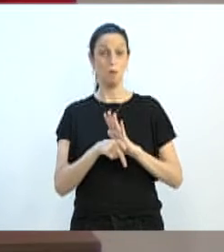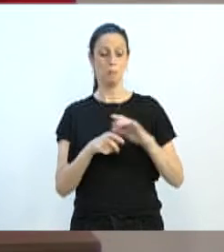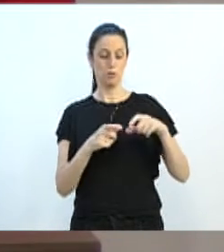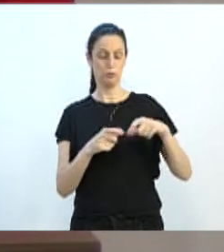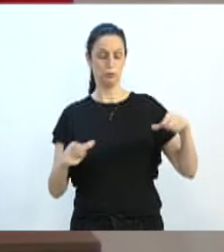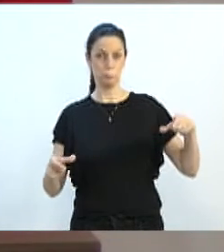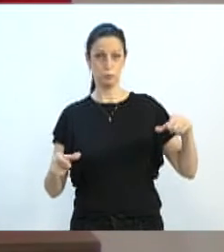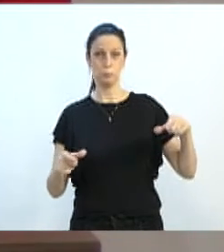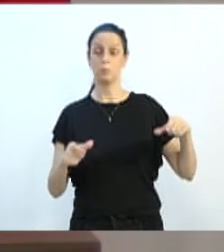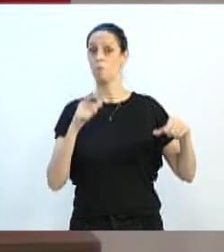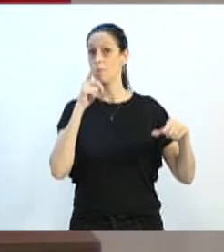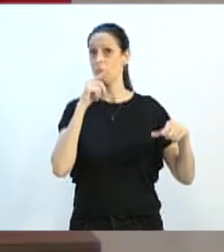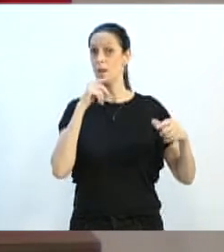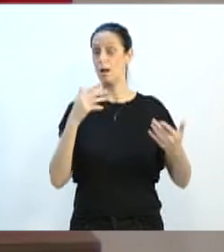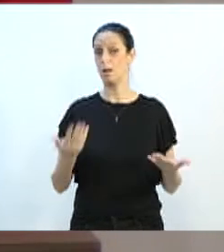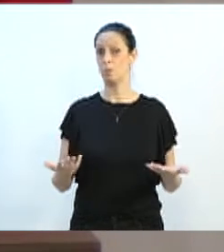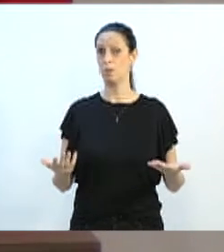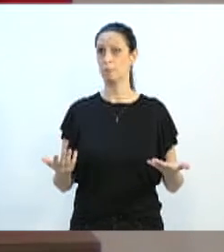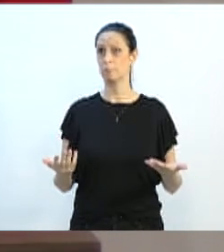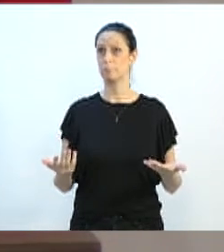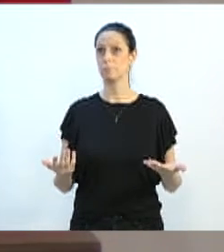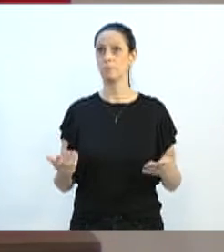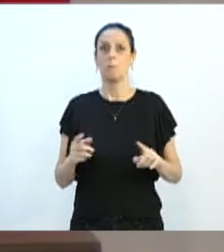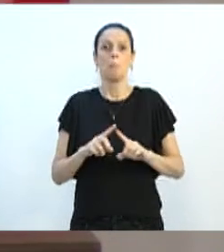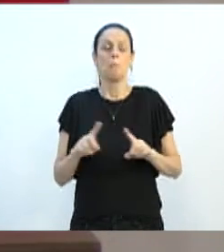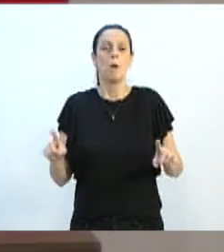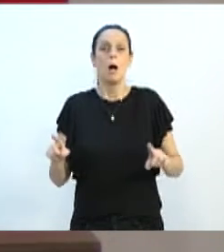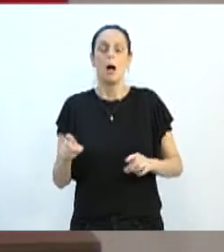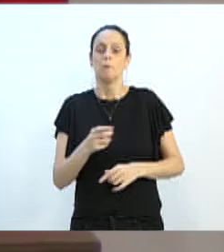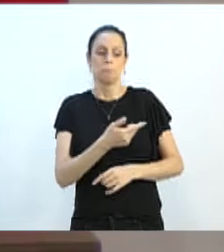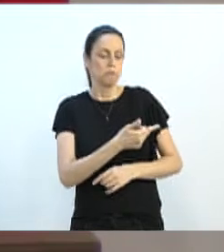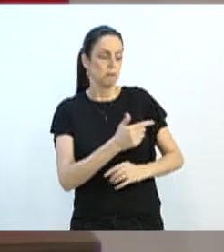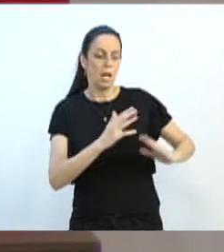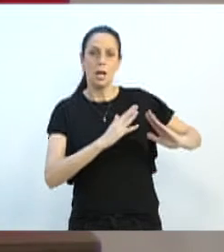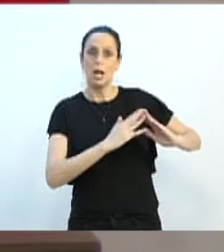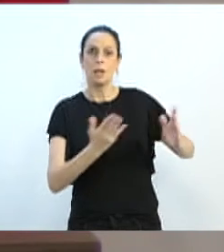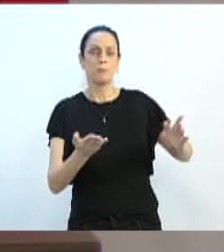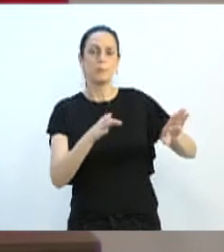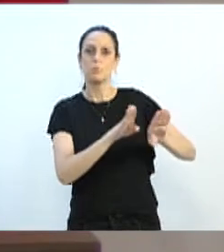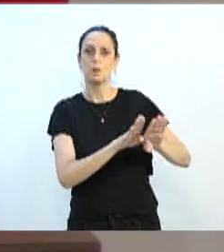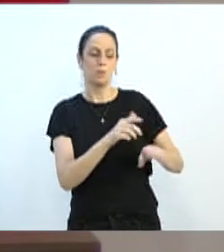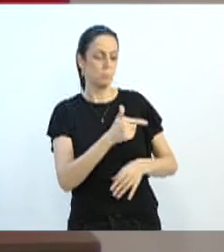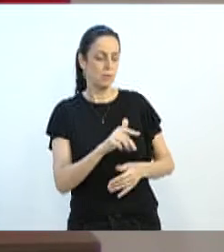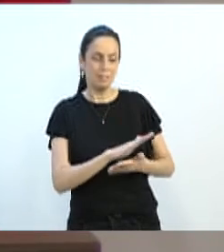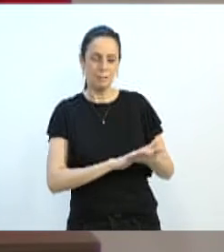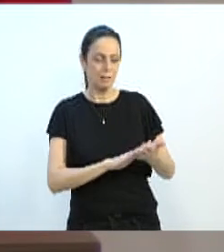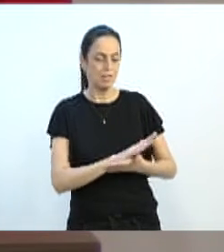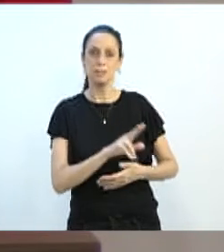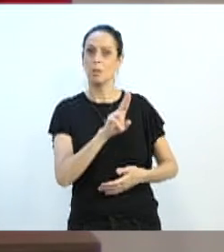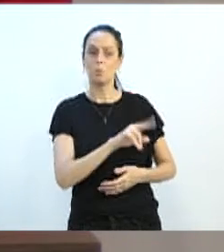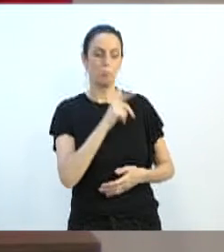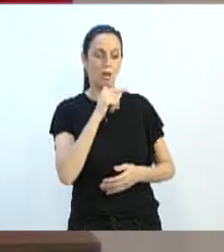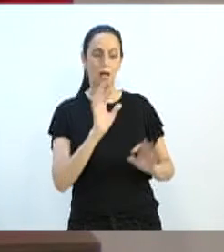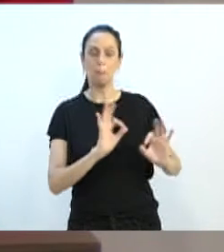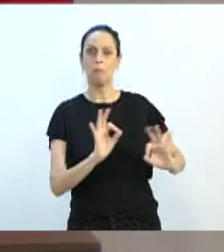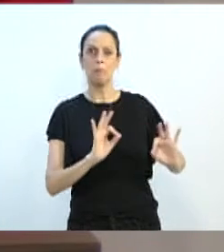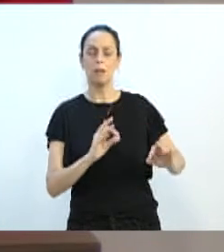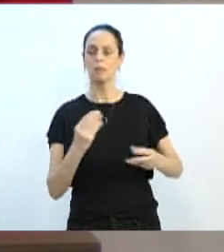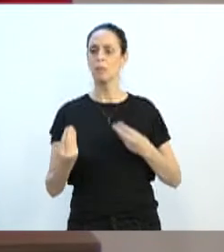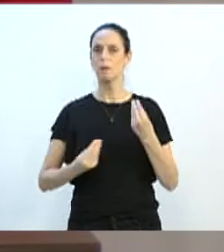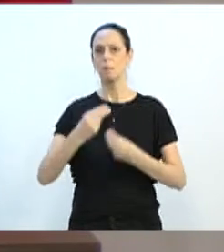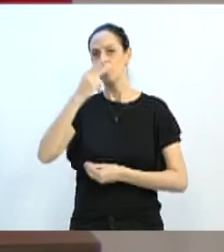Mas não está se fazendo fatura da água porque não tem mais consumo da água. Como é que esse cidadão vai pagar?